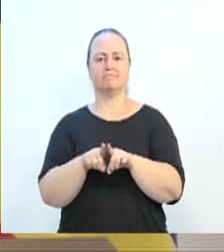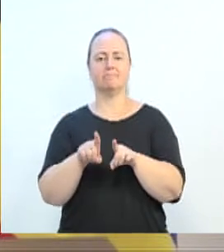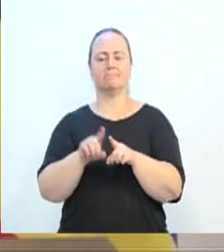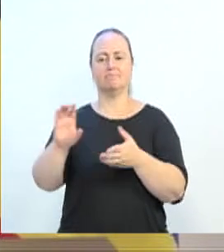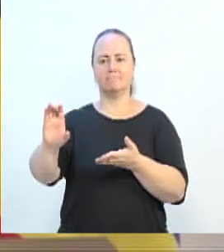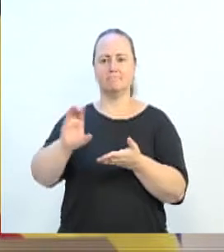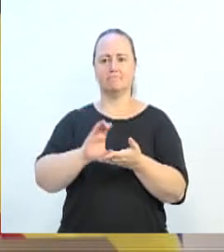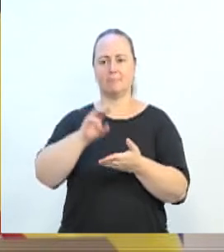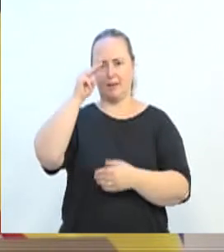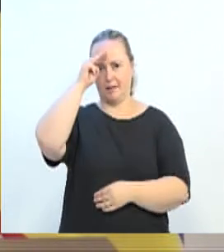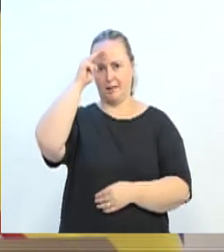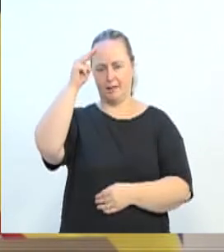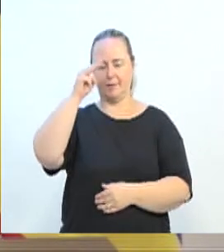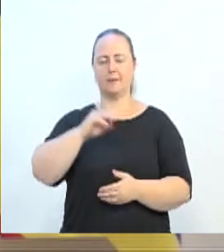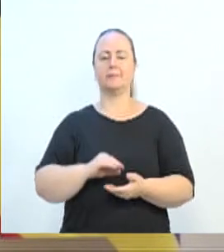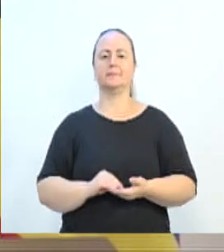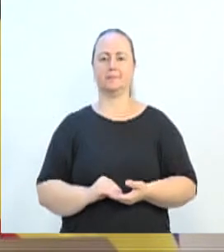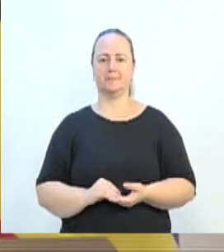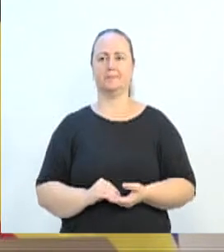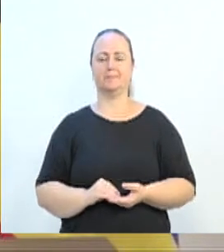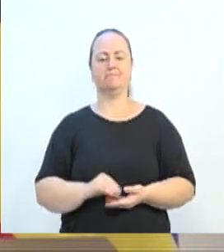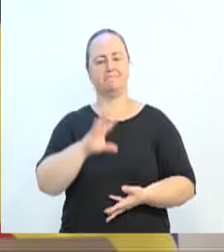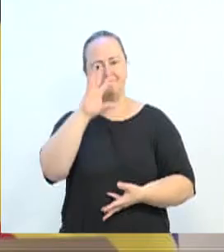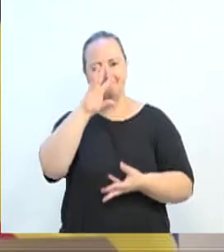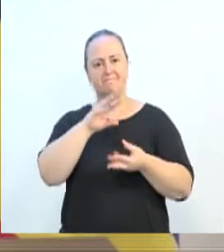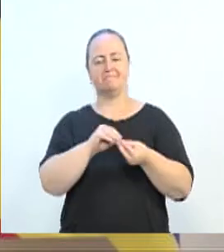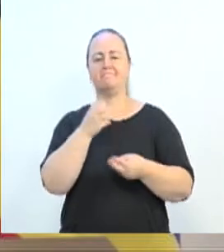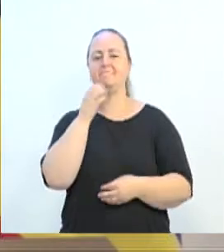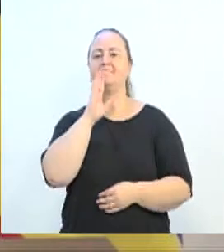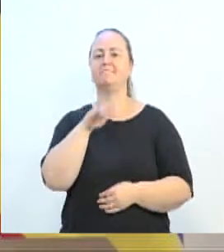Moisés do Plano Mil. Seria isso. Uma boa tarde a todos. Obrigado.